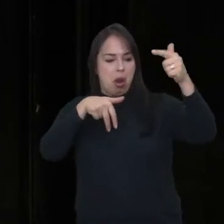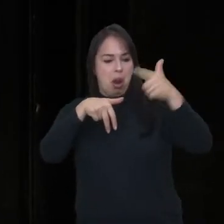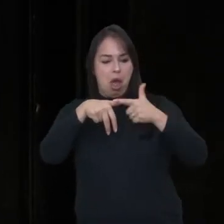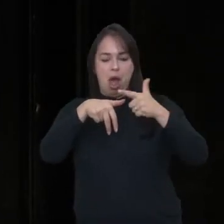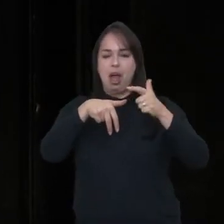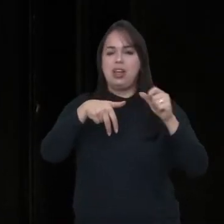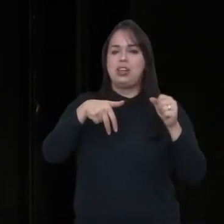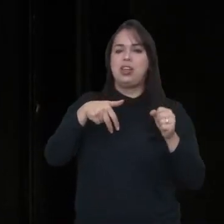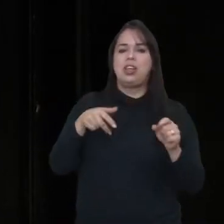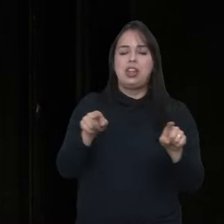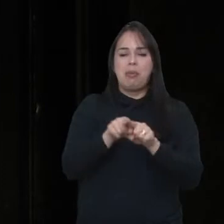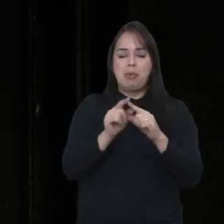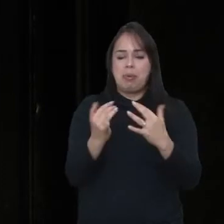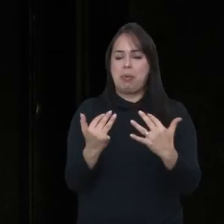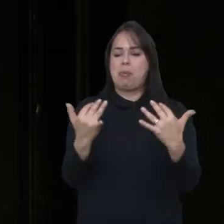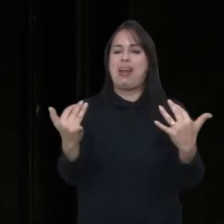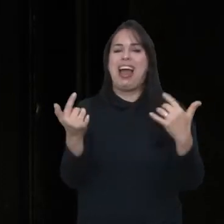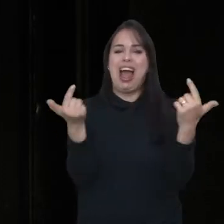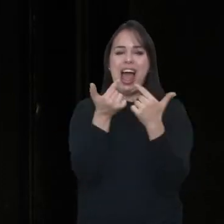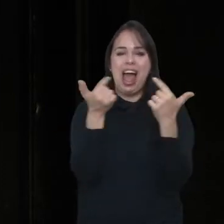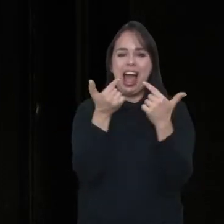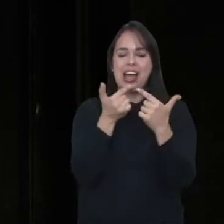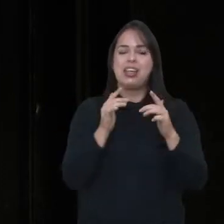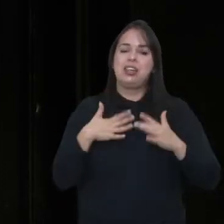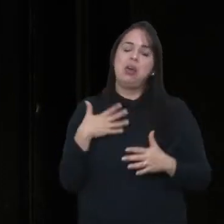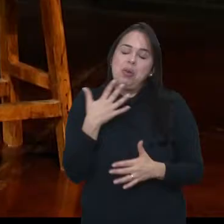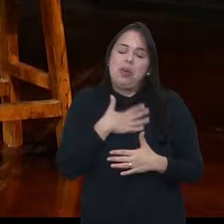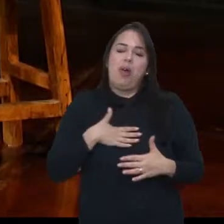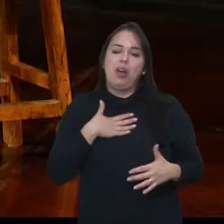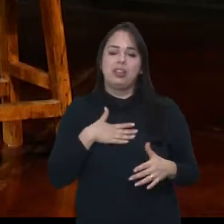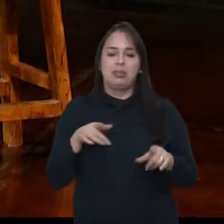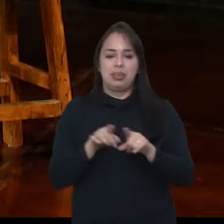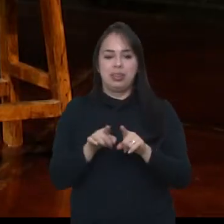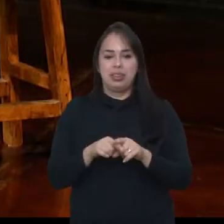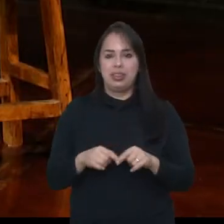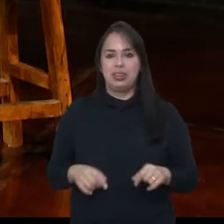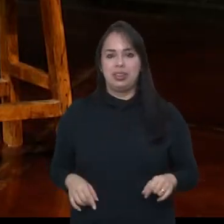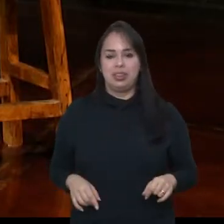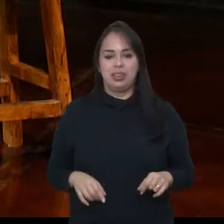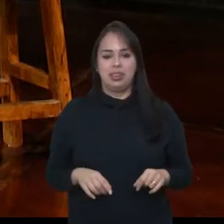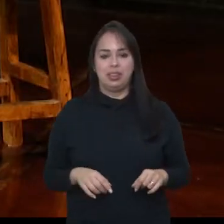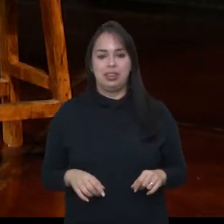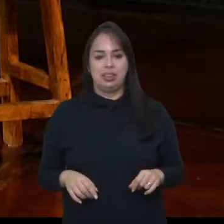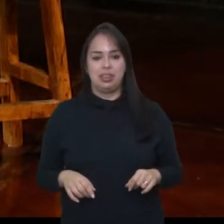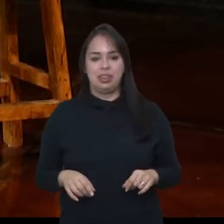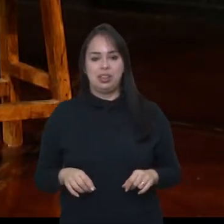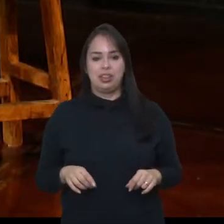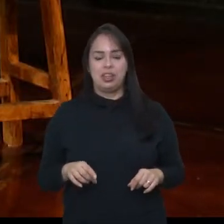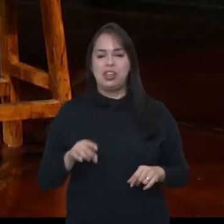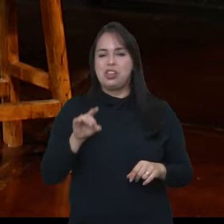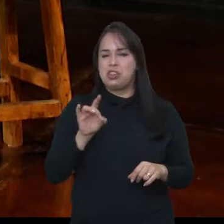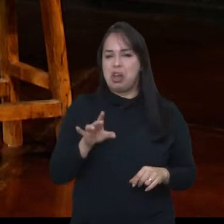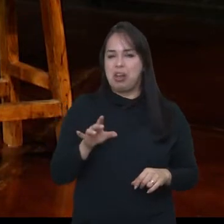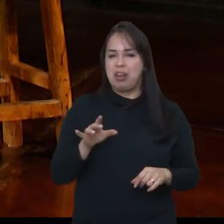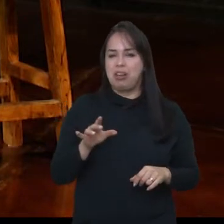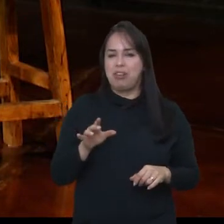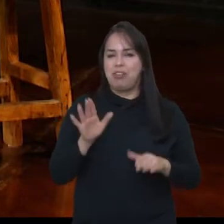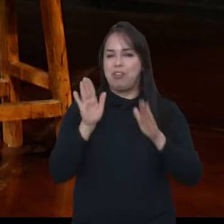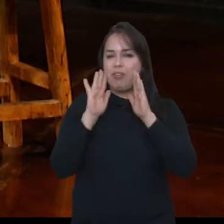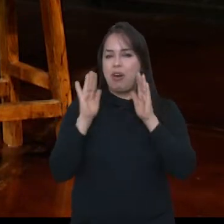afim de dar risada, que eu vou tá super bem também. Dá pra viver somente do stand-up?